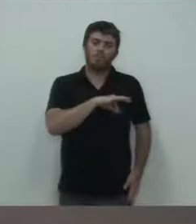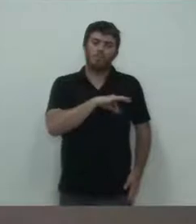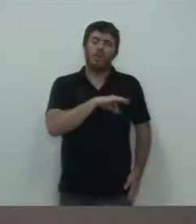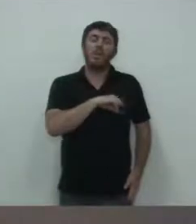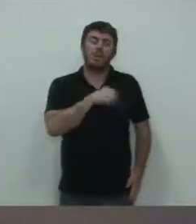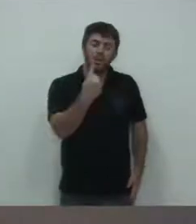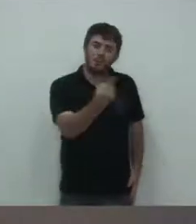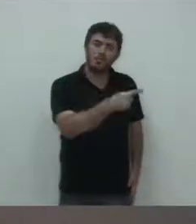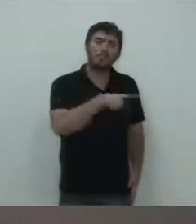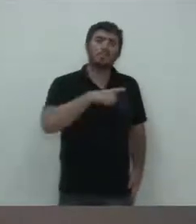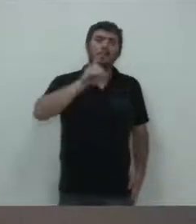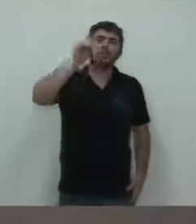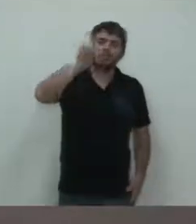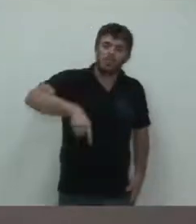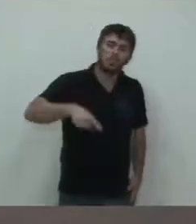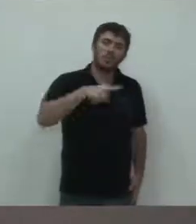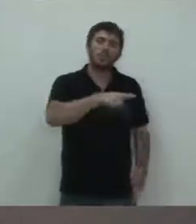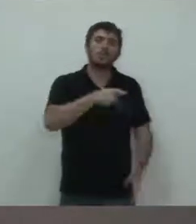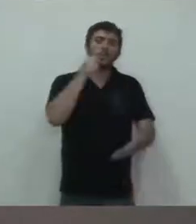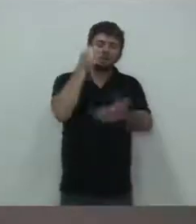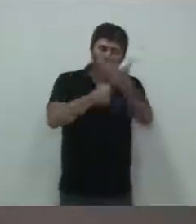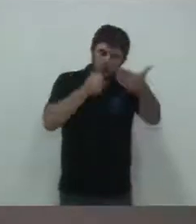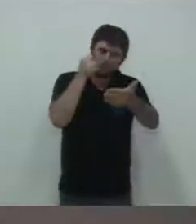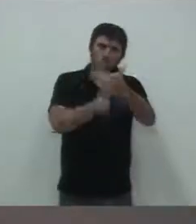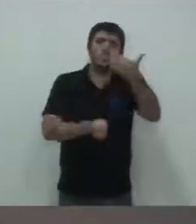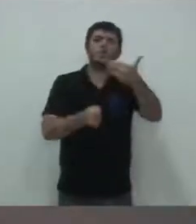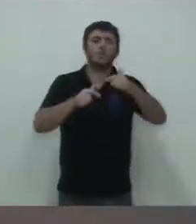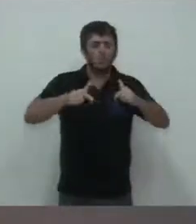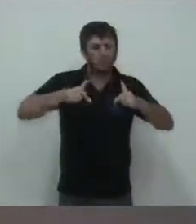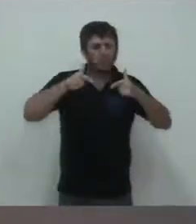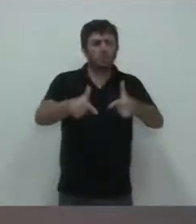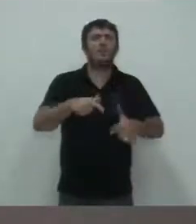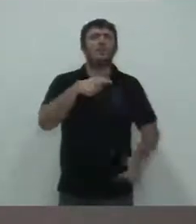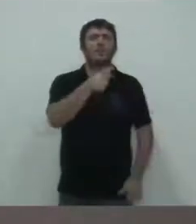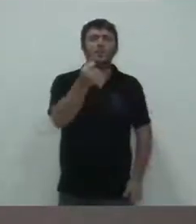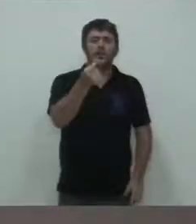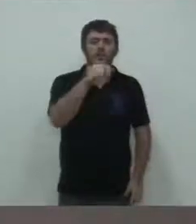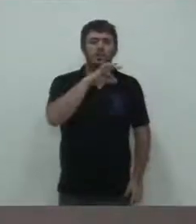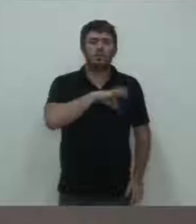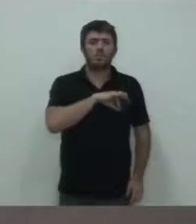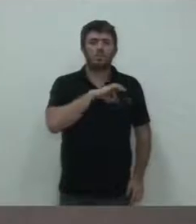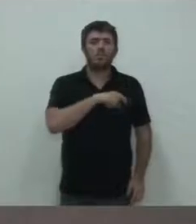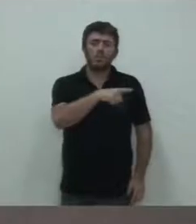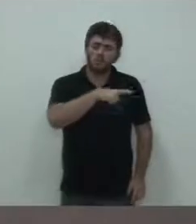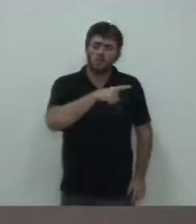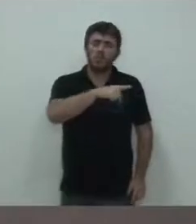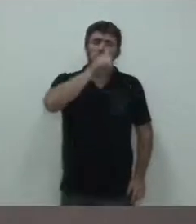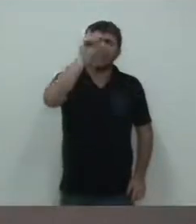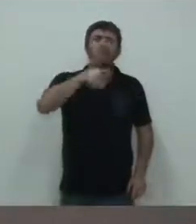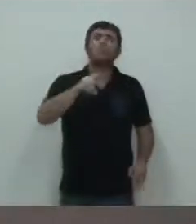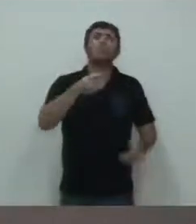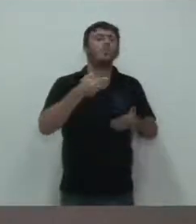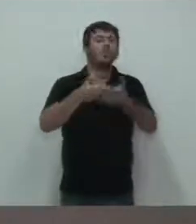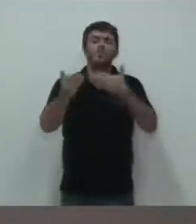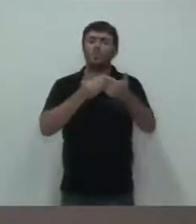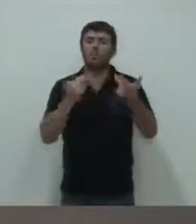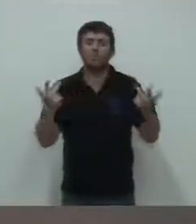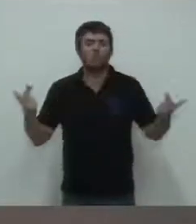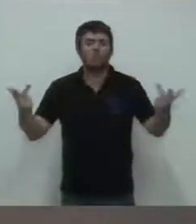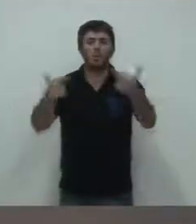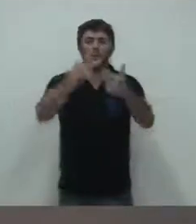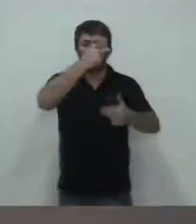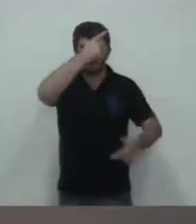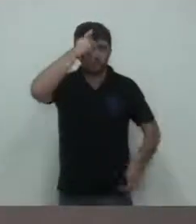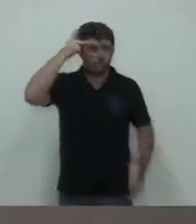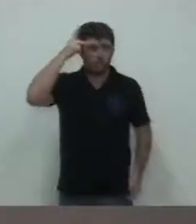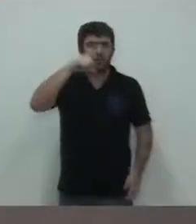salário digno, eles têm o direito sim, como qualquer cidadão também tem o direito de lutar